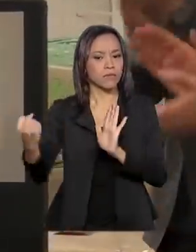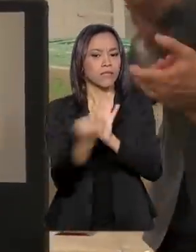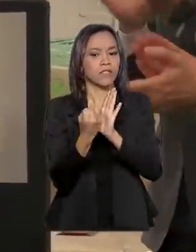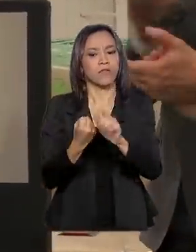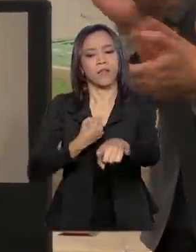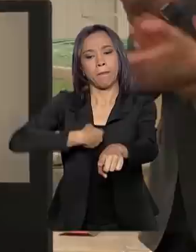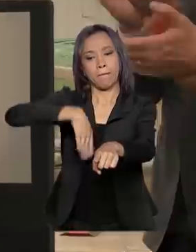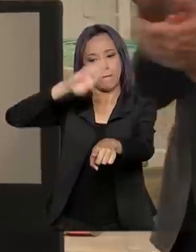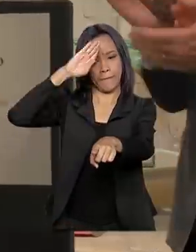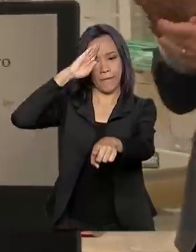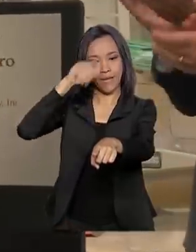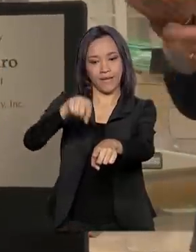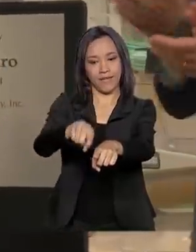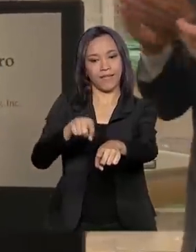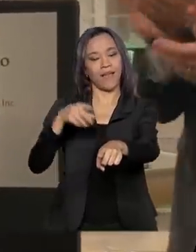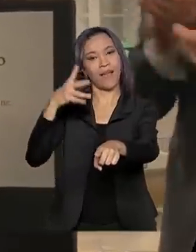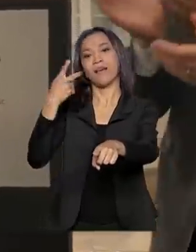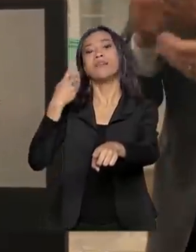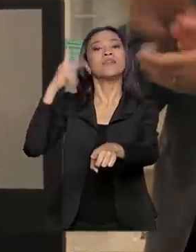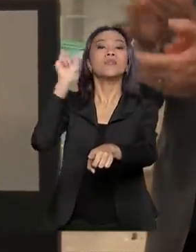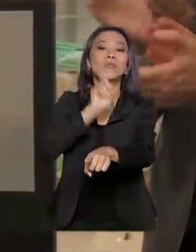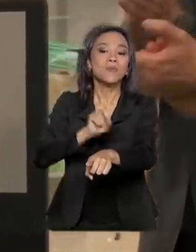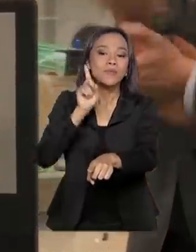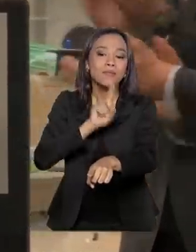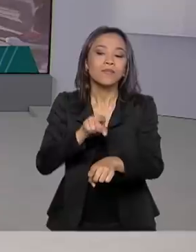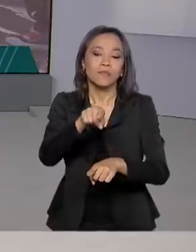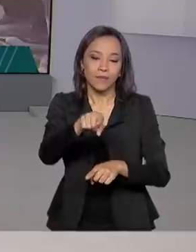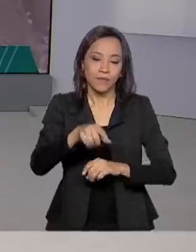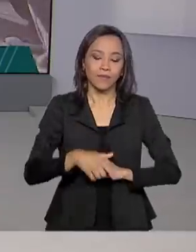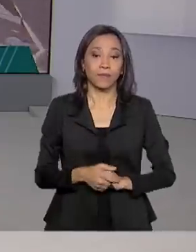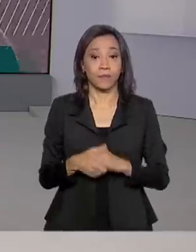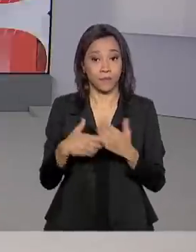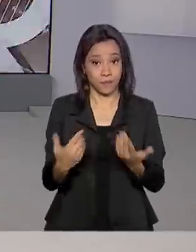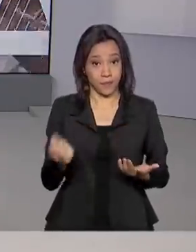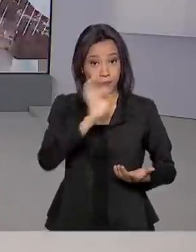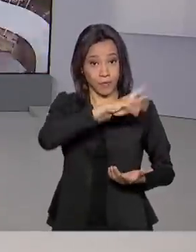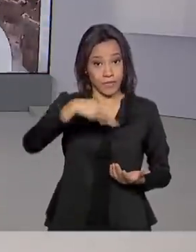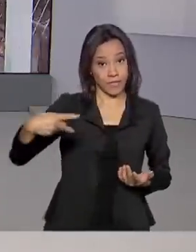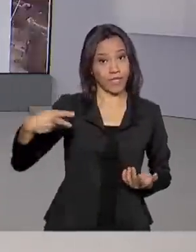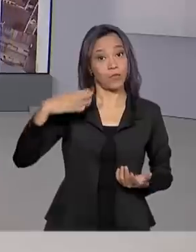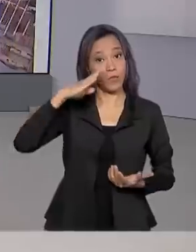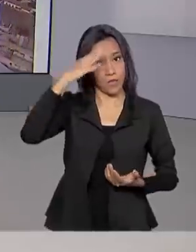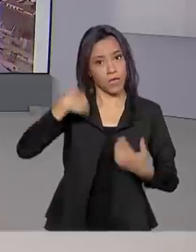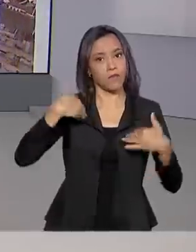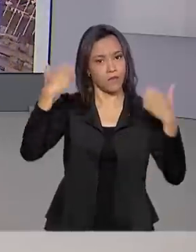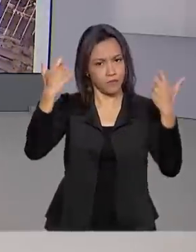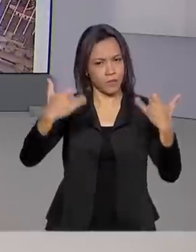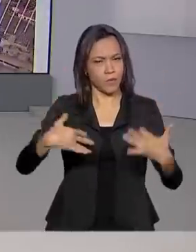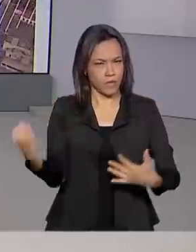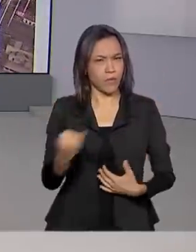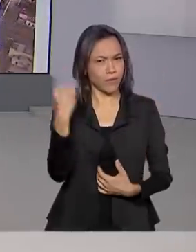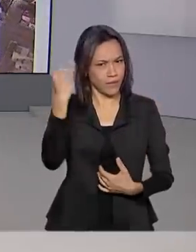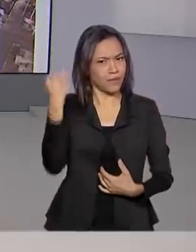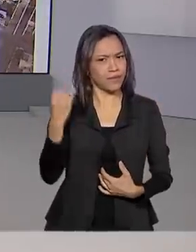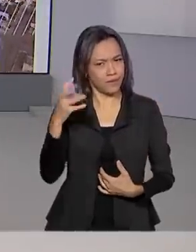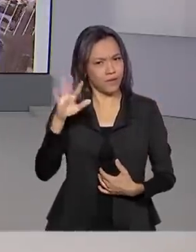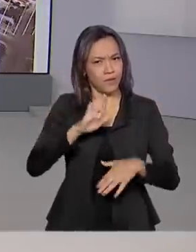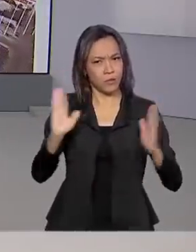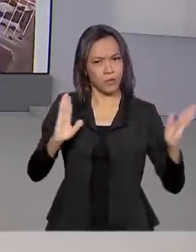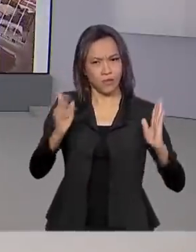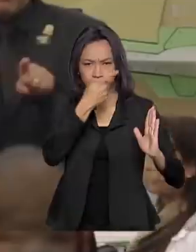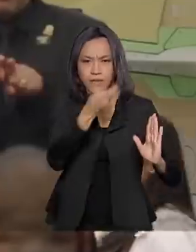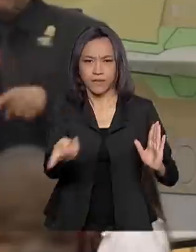militar da Força Aérea dos Estados Unidos. O presidente Bolsonaro falou sobre a importância da Embraer durante essa visita.